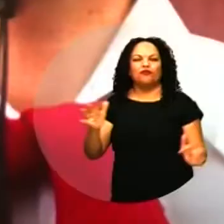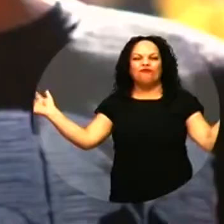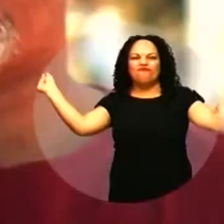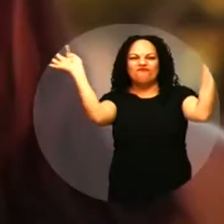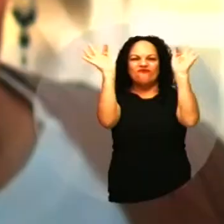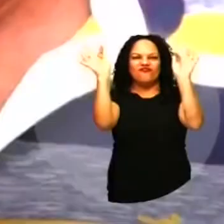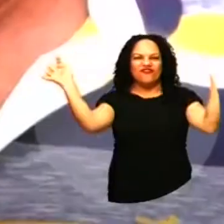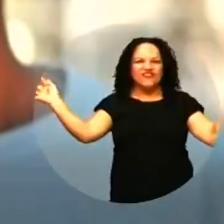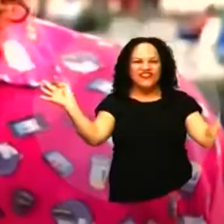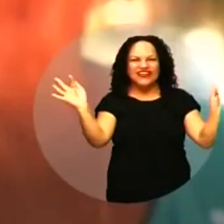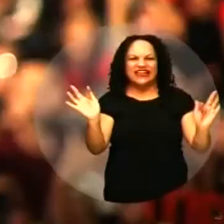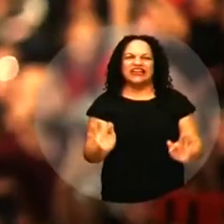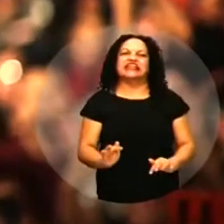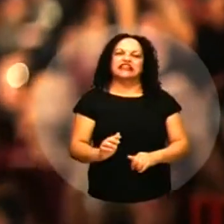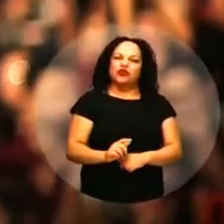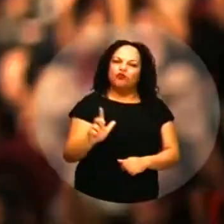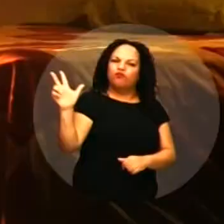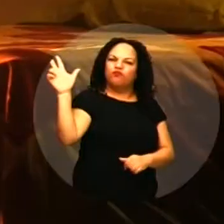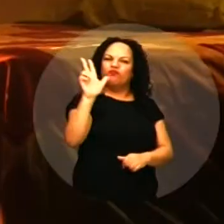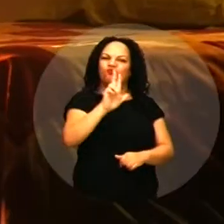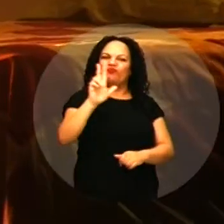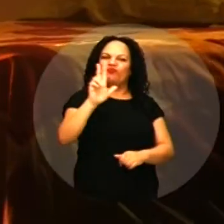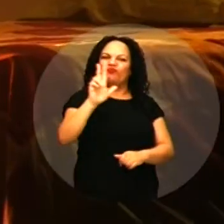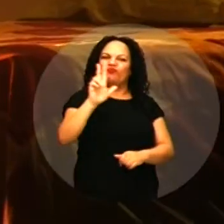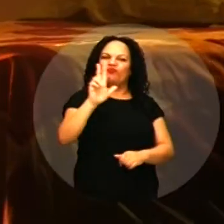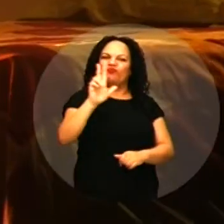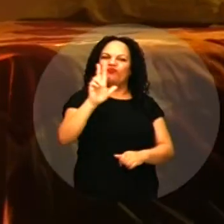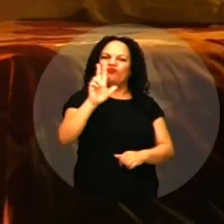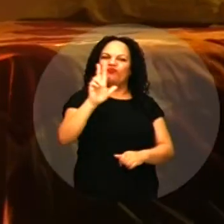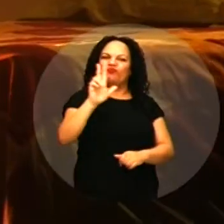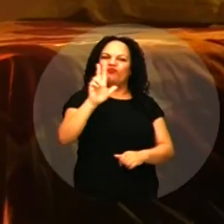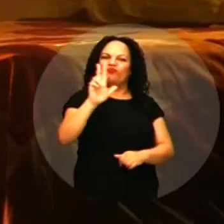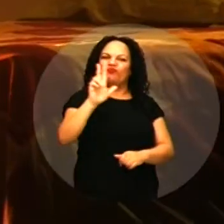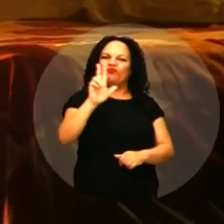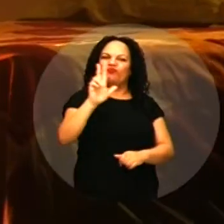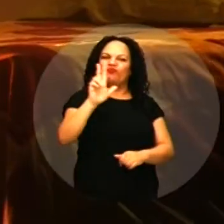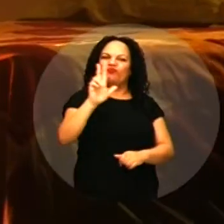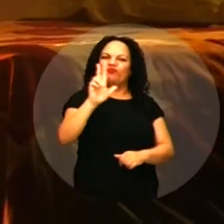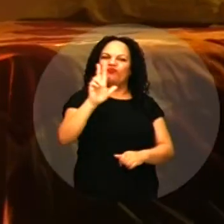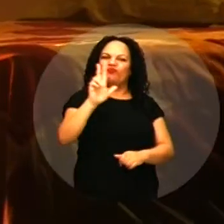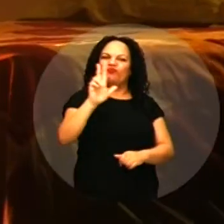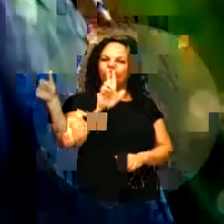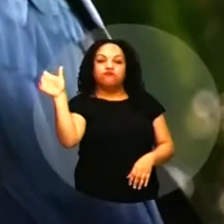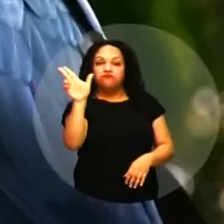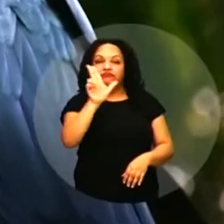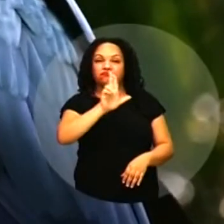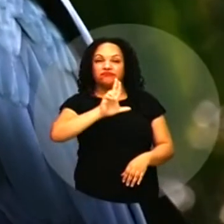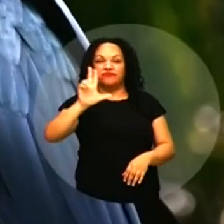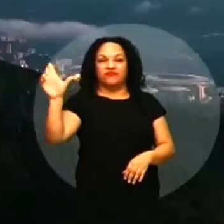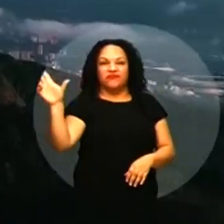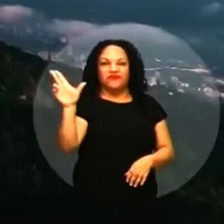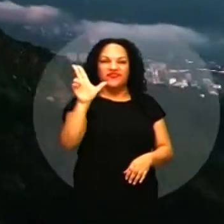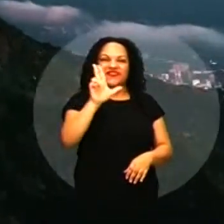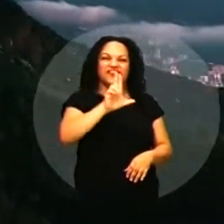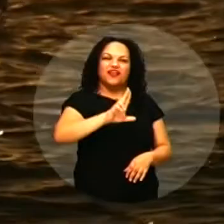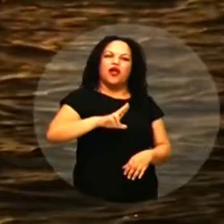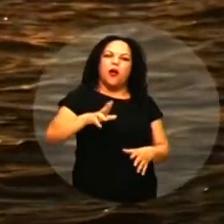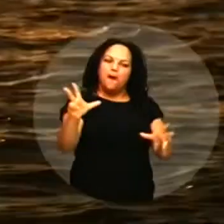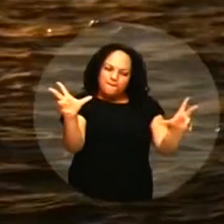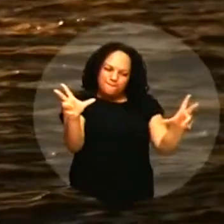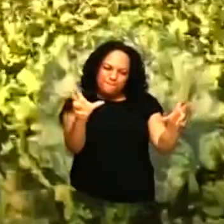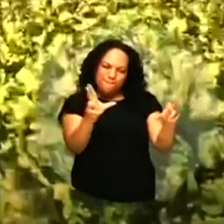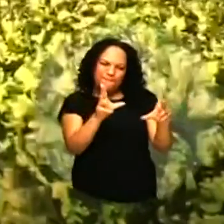chegar Lulalá Lulalá Lulalá O Brasil